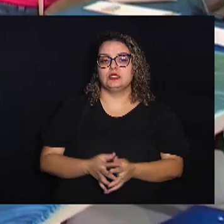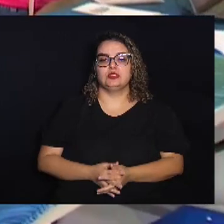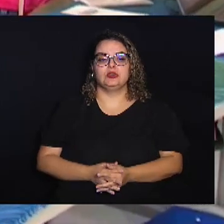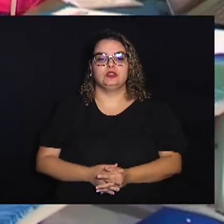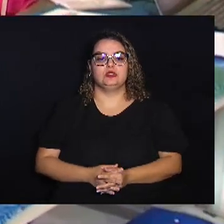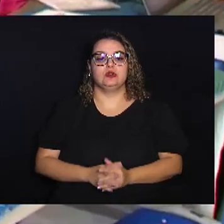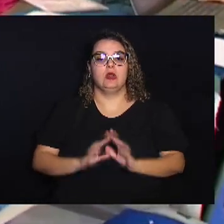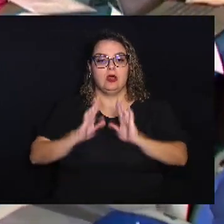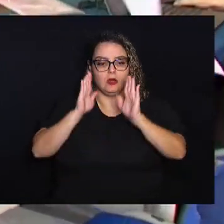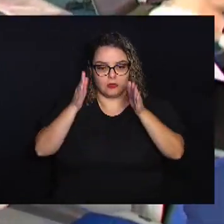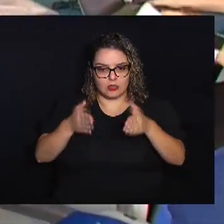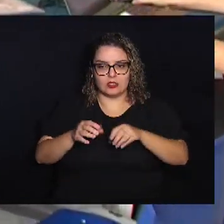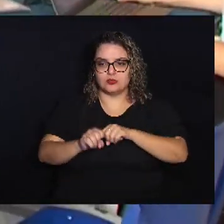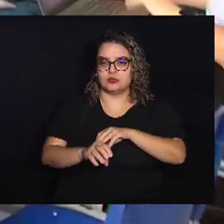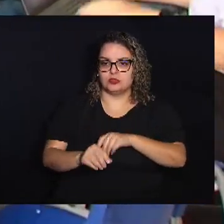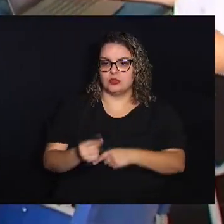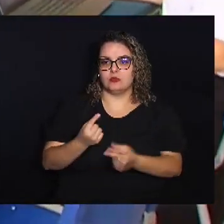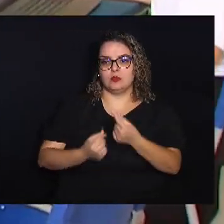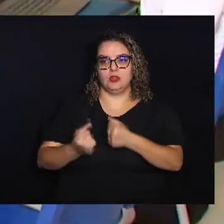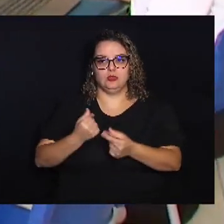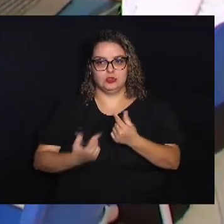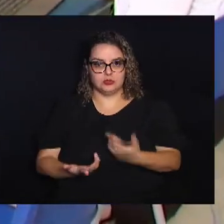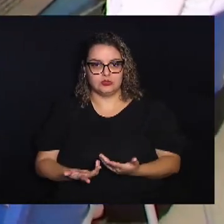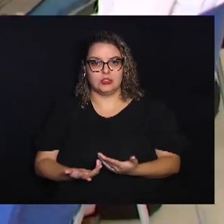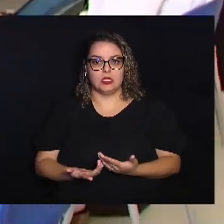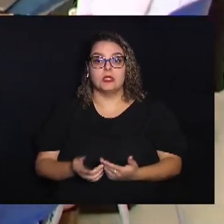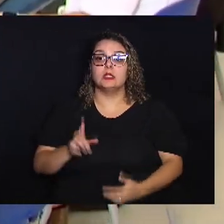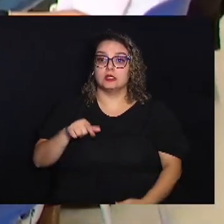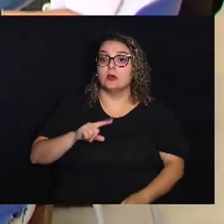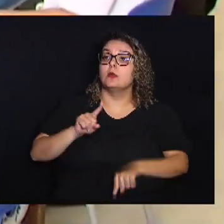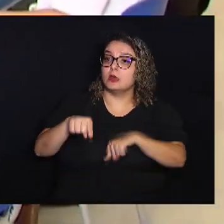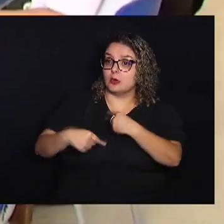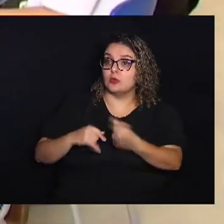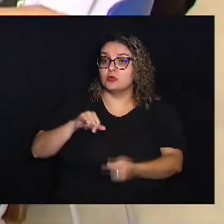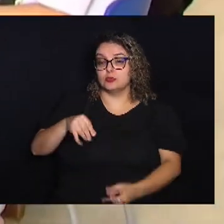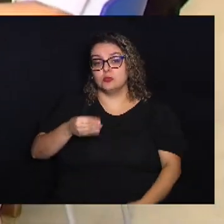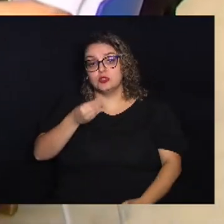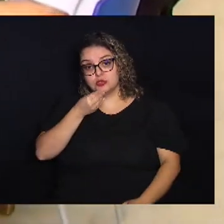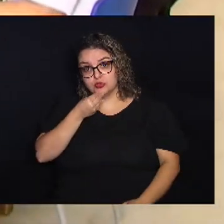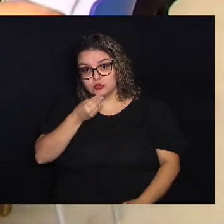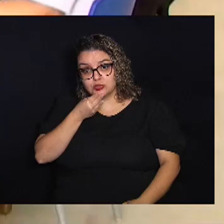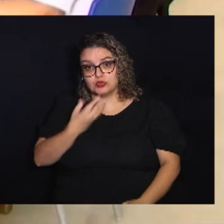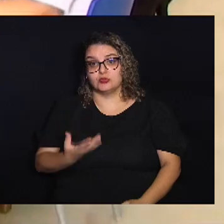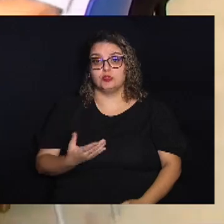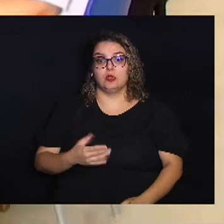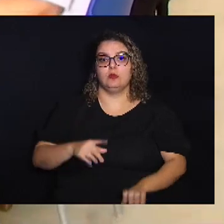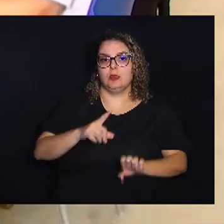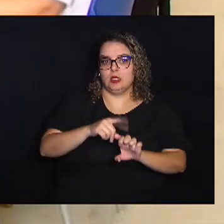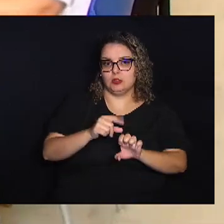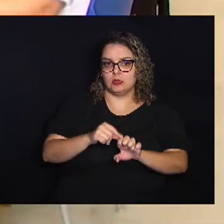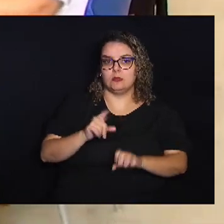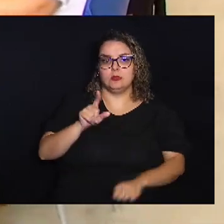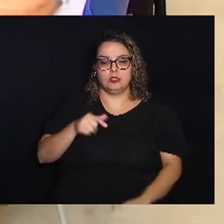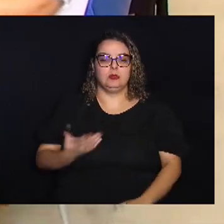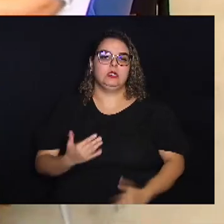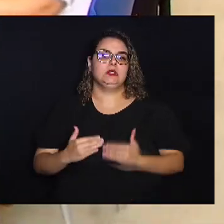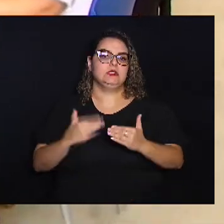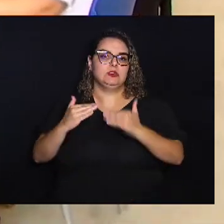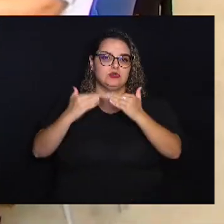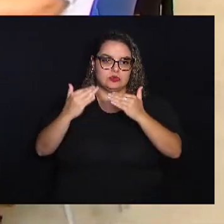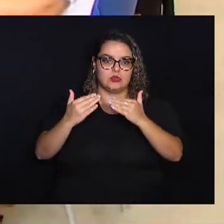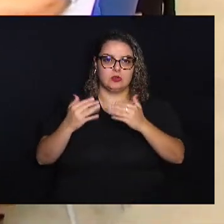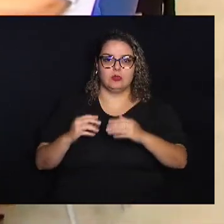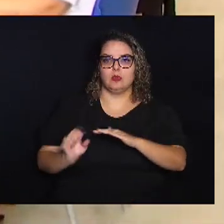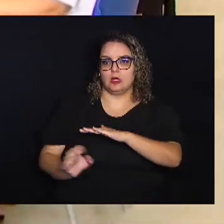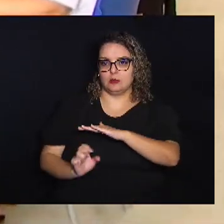voltado para a educação financeira então também é uma outra oportunidade para o micro empreendedor se desenvolver com o seu